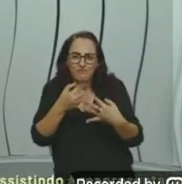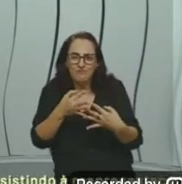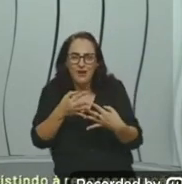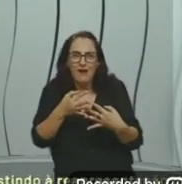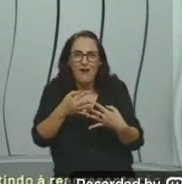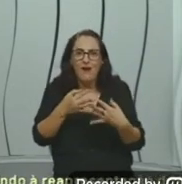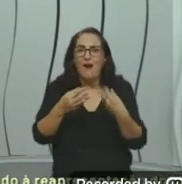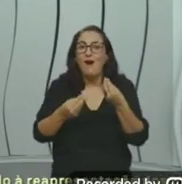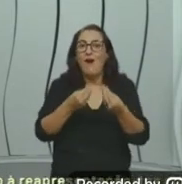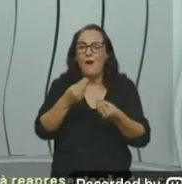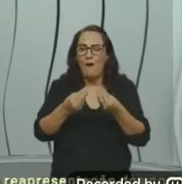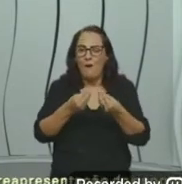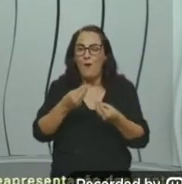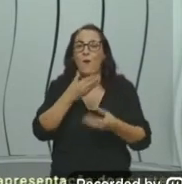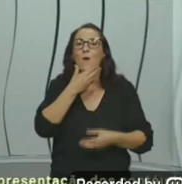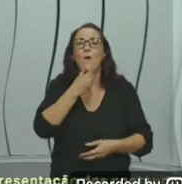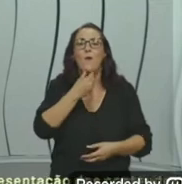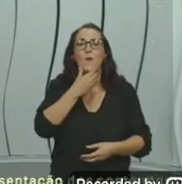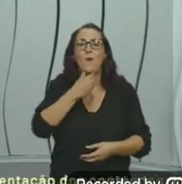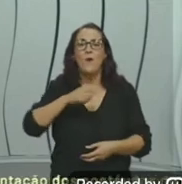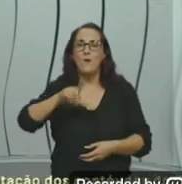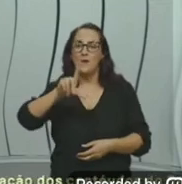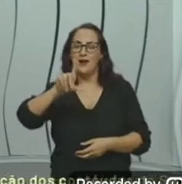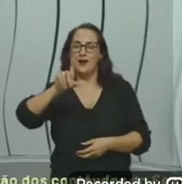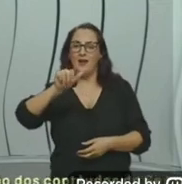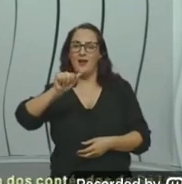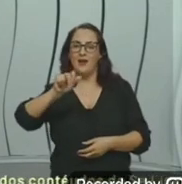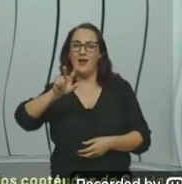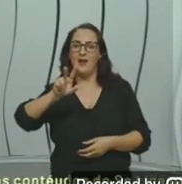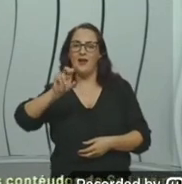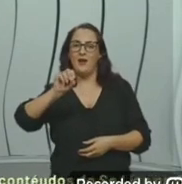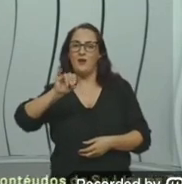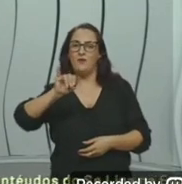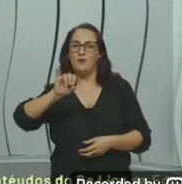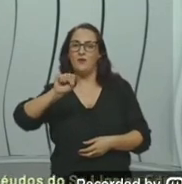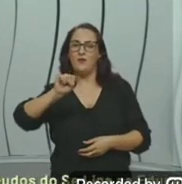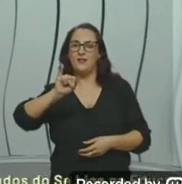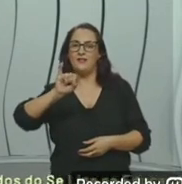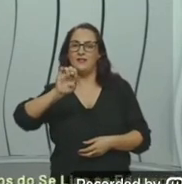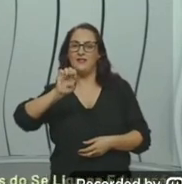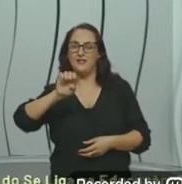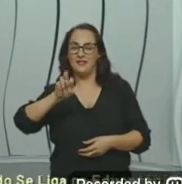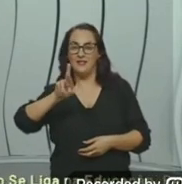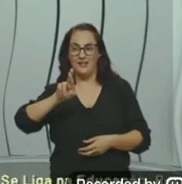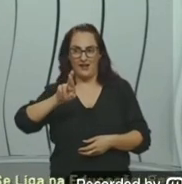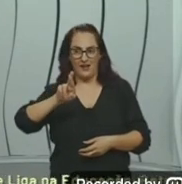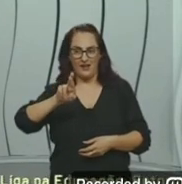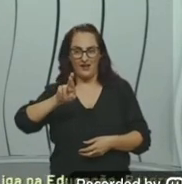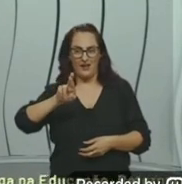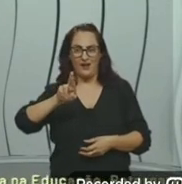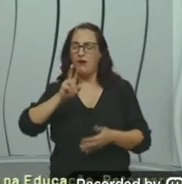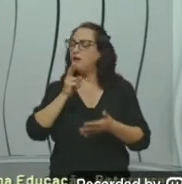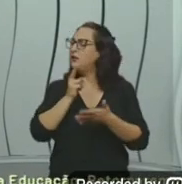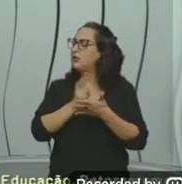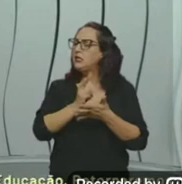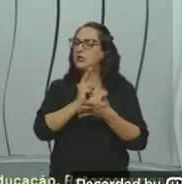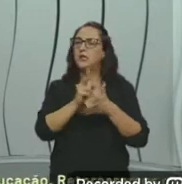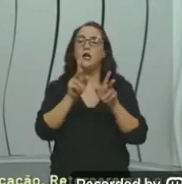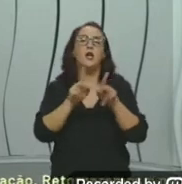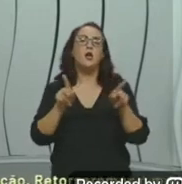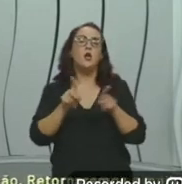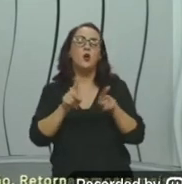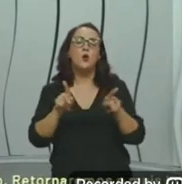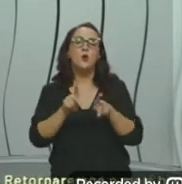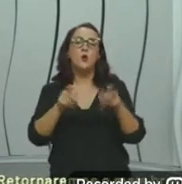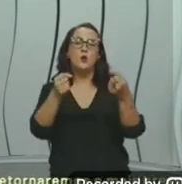Lavoisier, muito famoso, nos cursinhos, na sala de aula, sempre os professores trabalham muito com a frase, né?